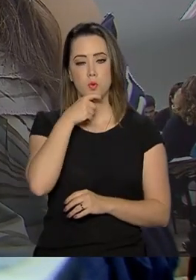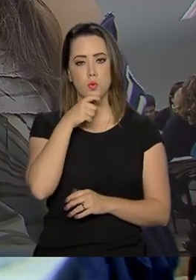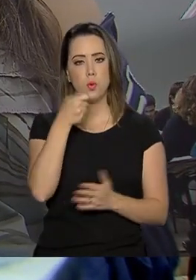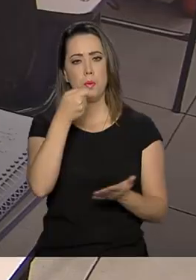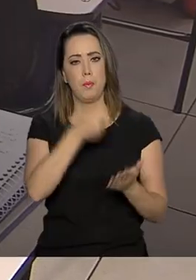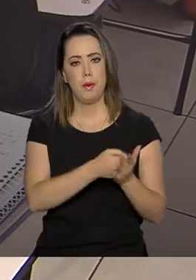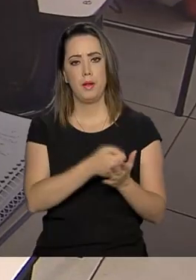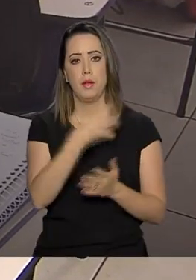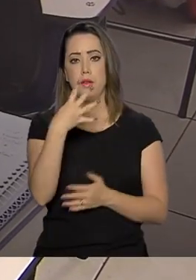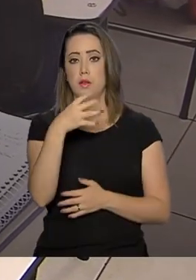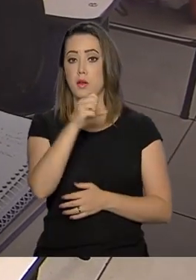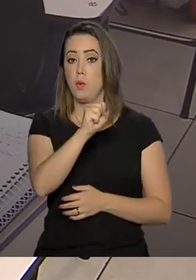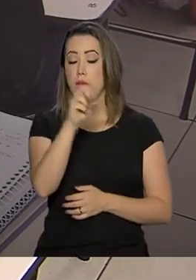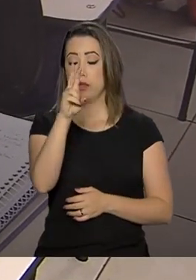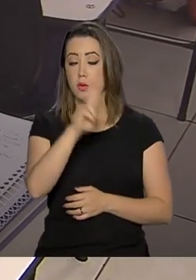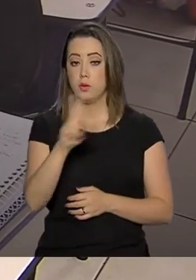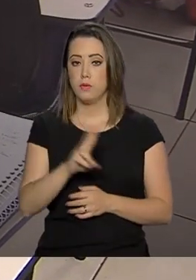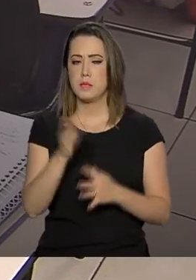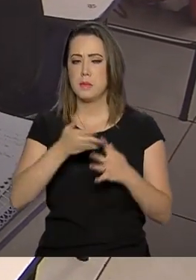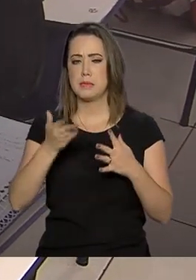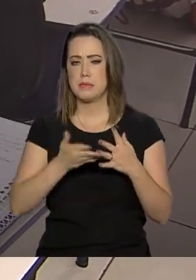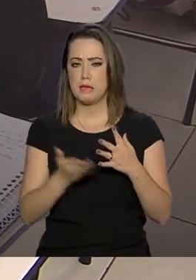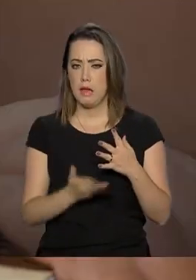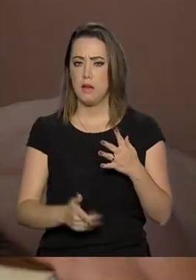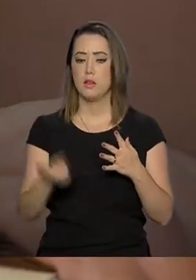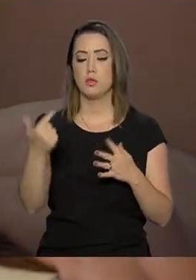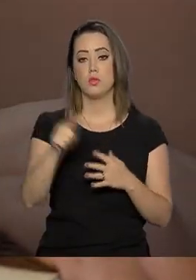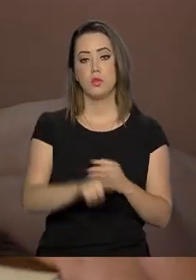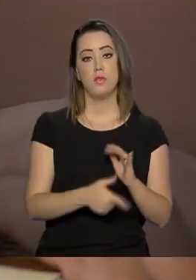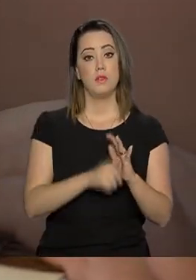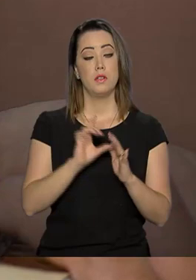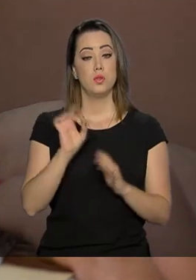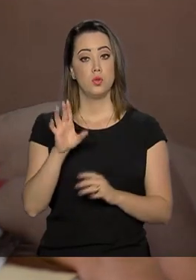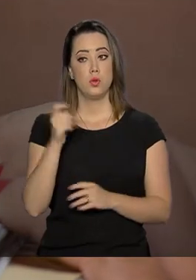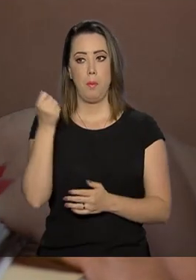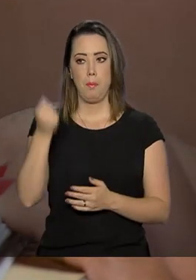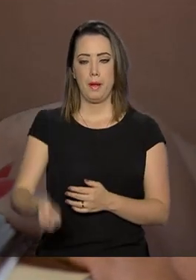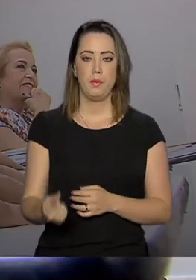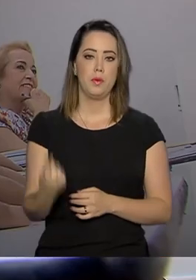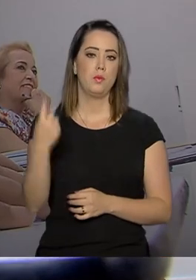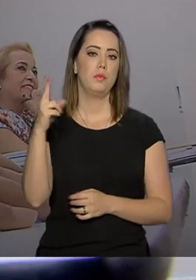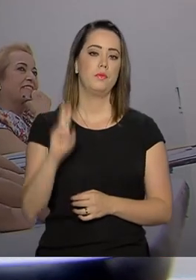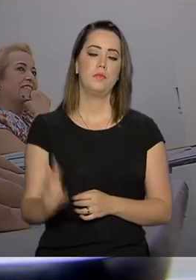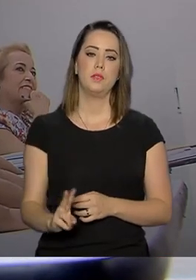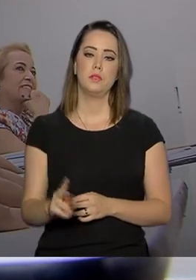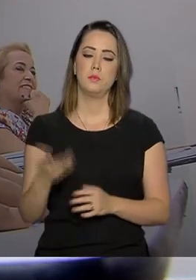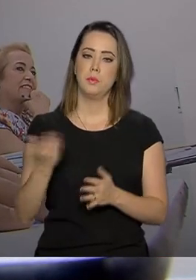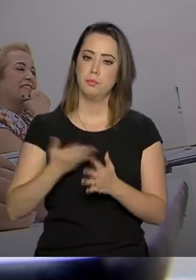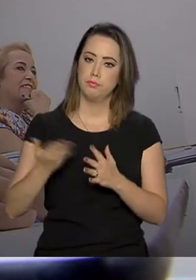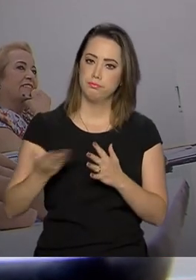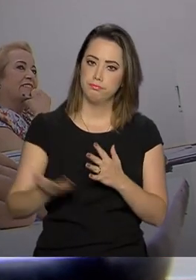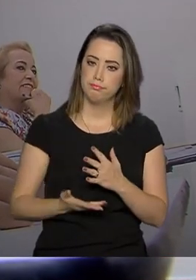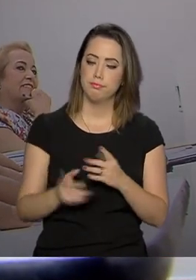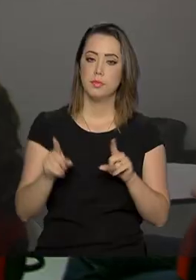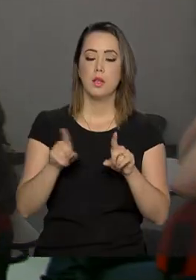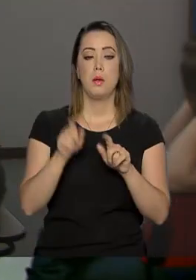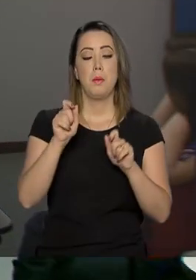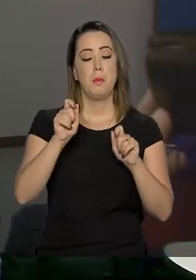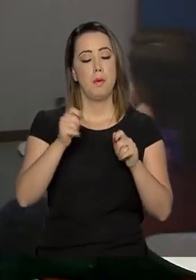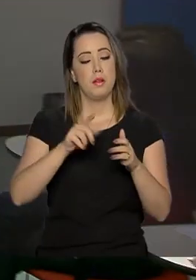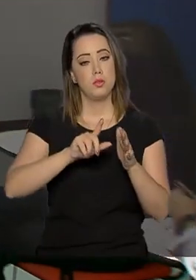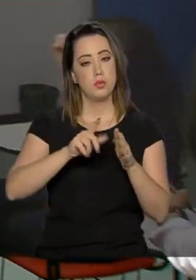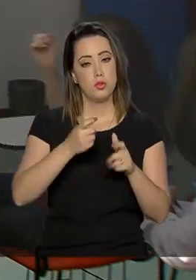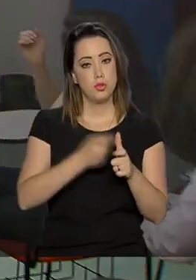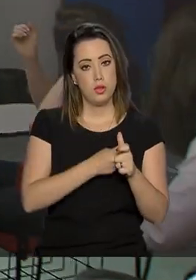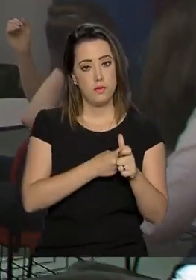o que facilita o pagamento dos valores, porque antes o pagamento era apenas à vista. Para fazer a regularização da dívida, o estudante deve